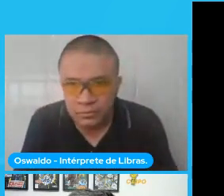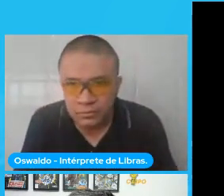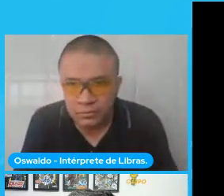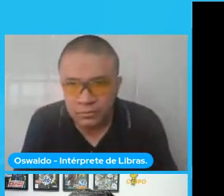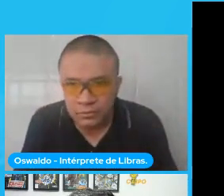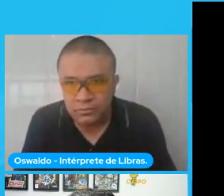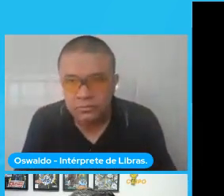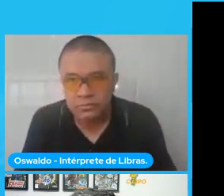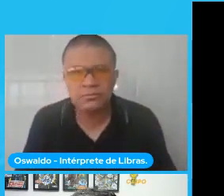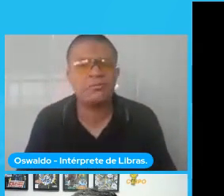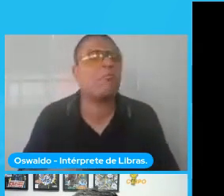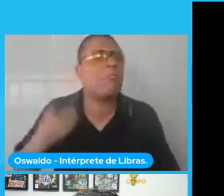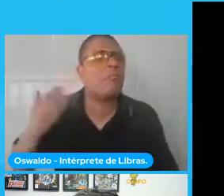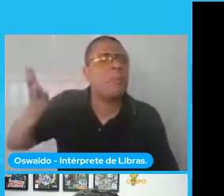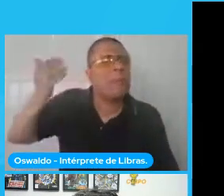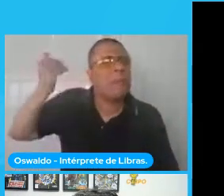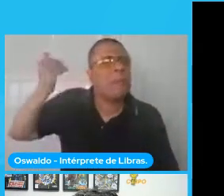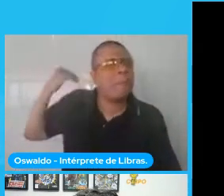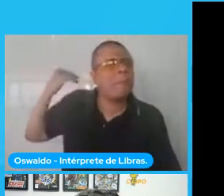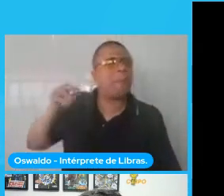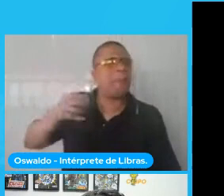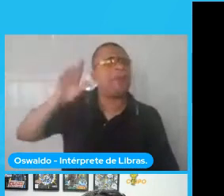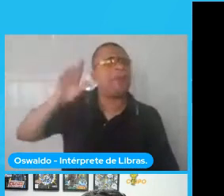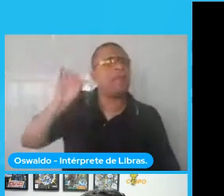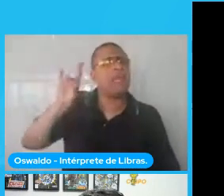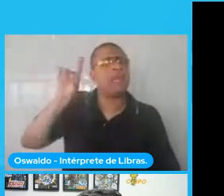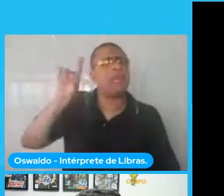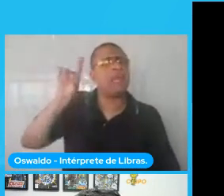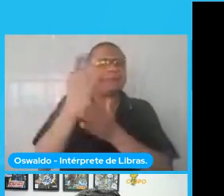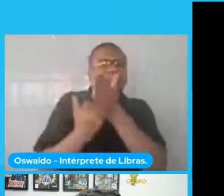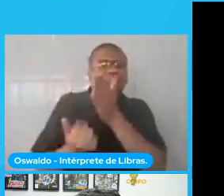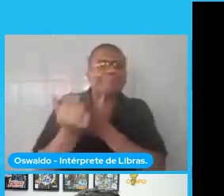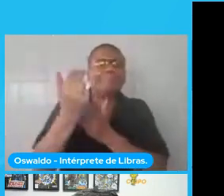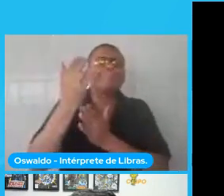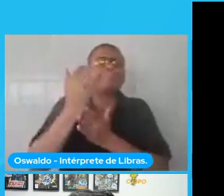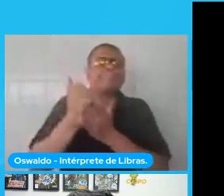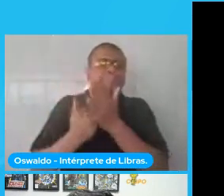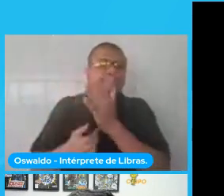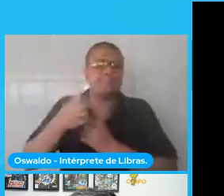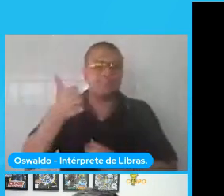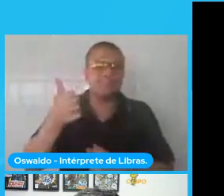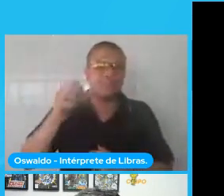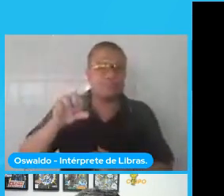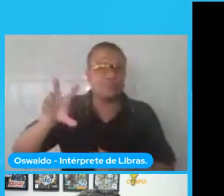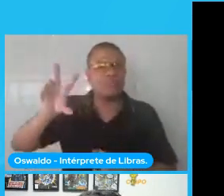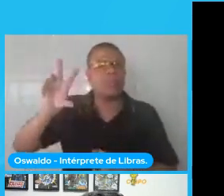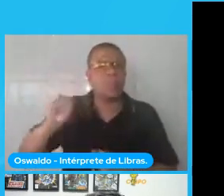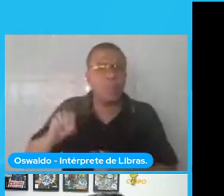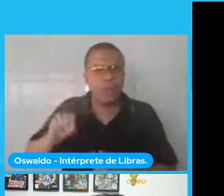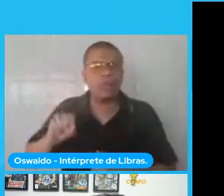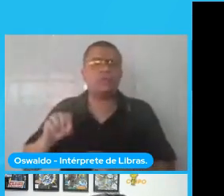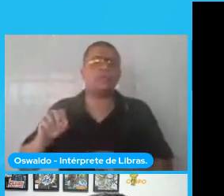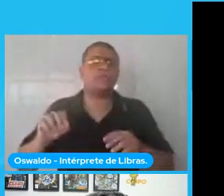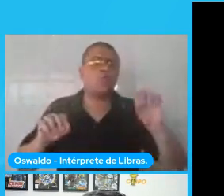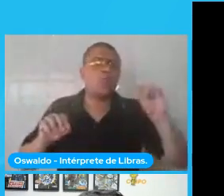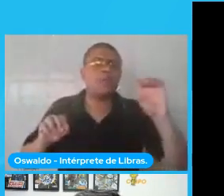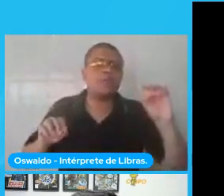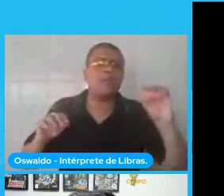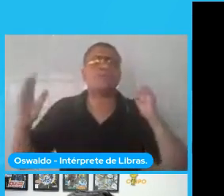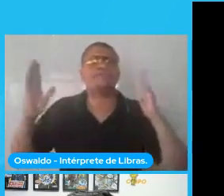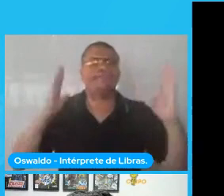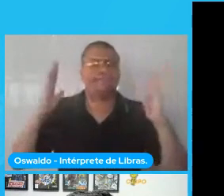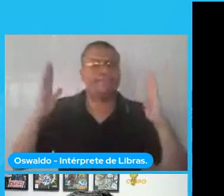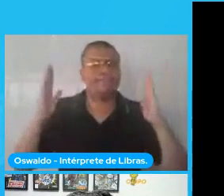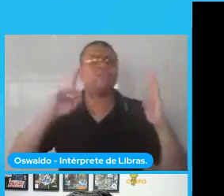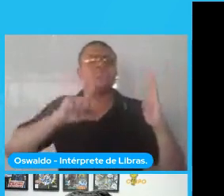as primeiras redes desenhadas ali na década de 50 até 80 elas tinham